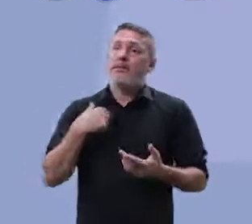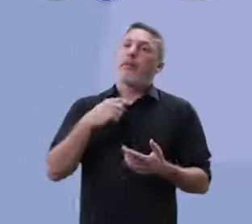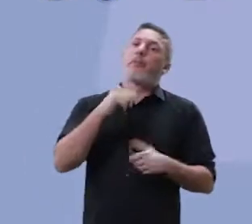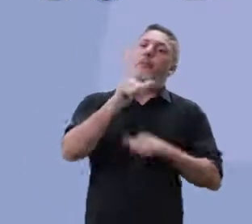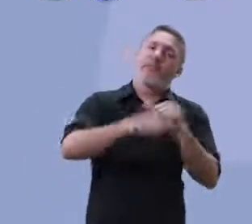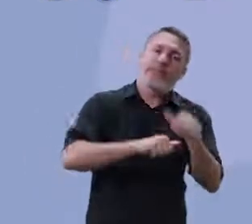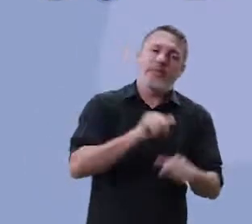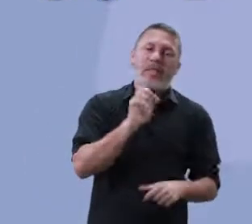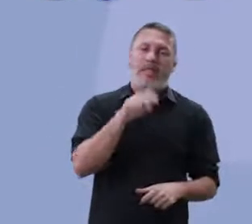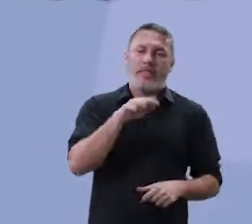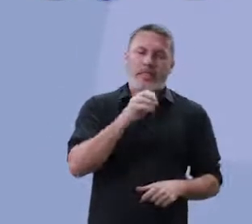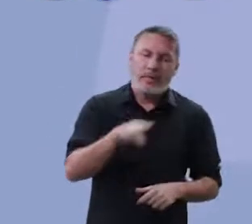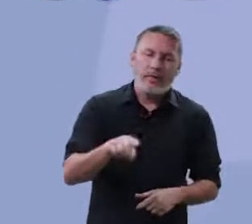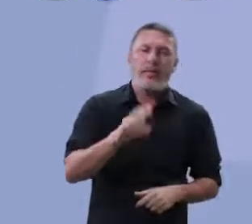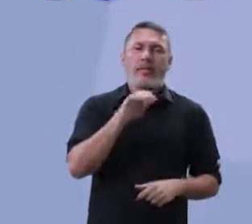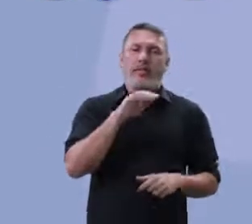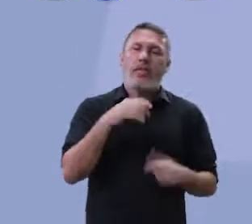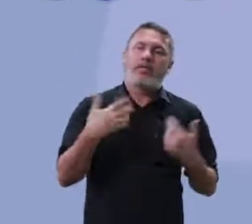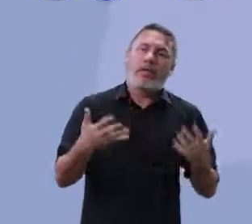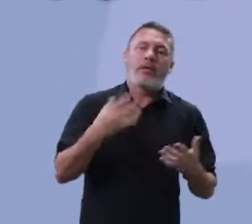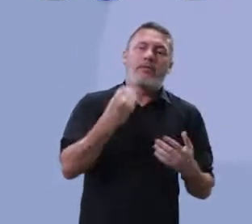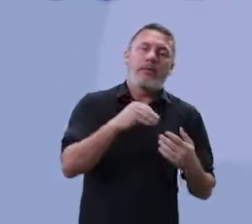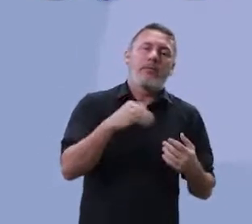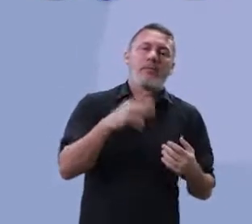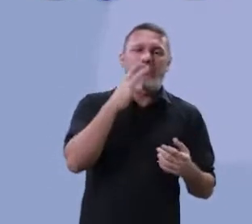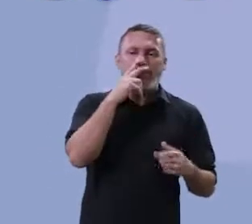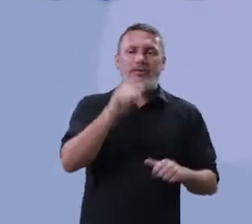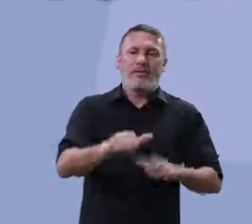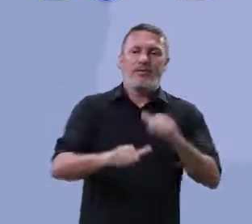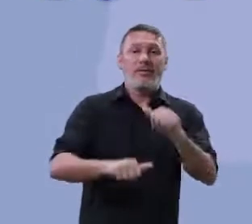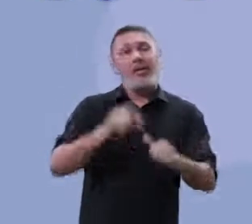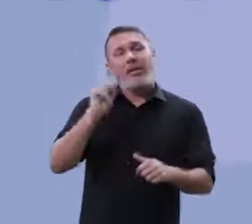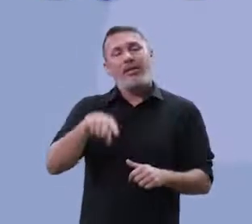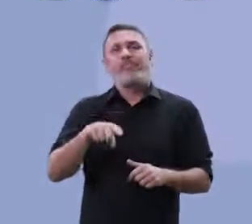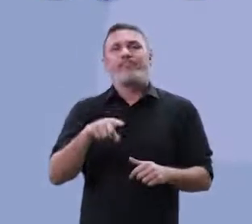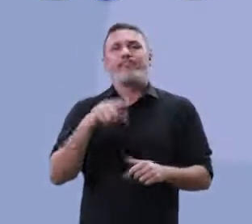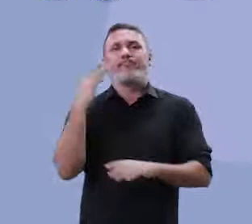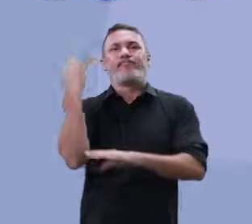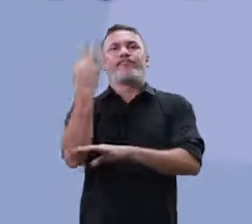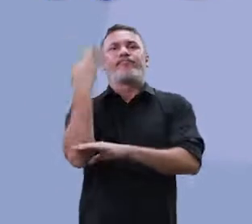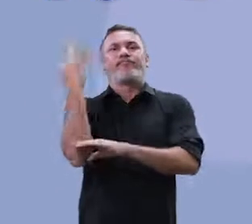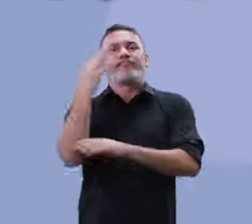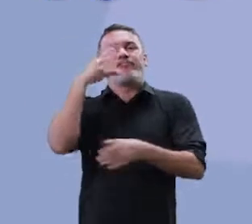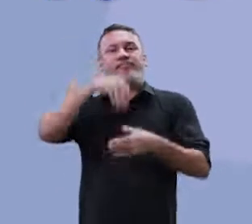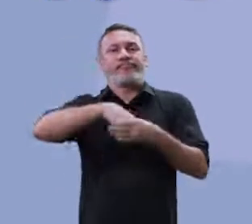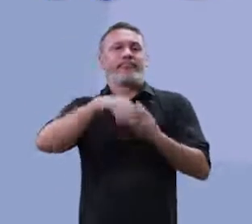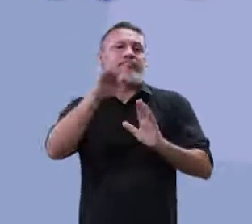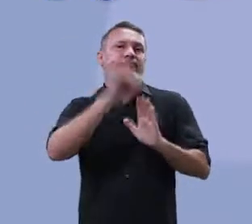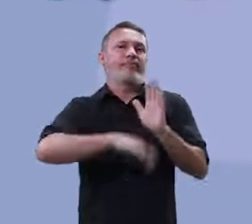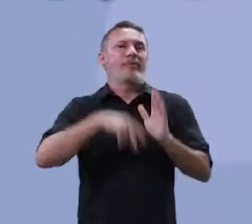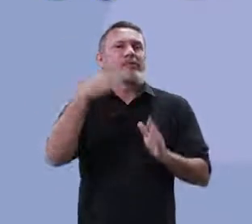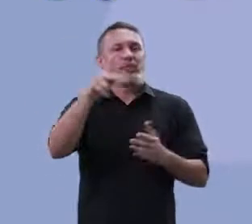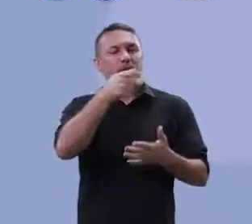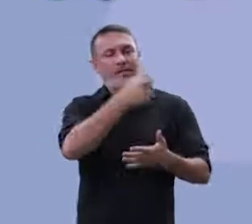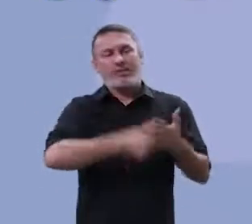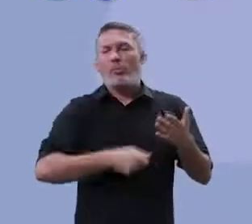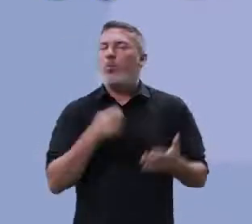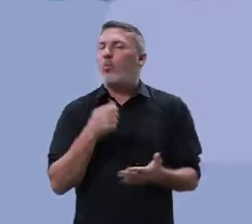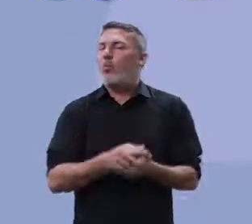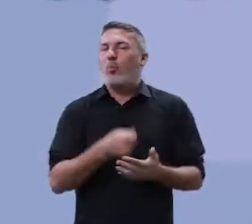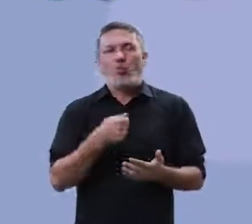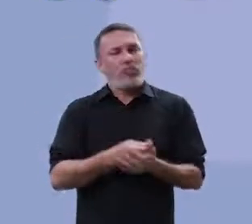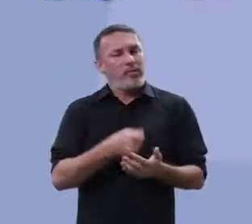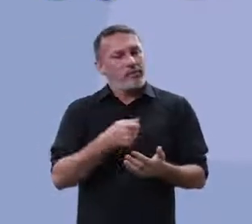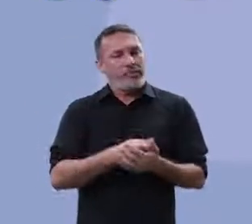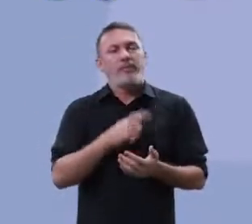não, e e então, e então, e eu comecei a usar o então. Por quê? É a marca da oralidade que está dentro do texto. Na sua redação, você